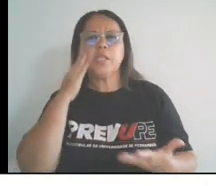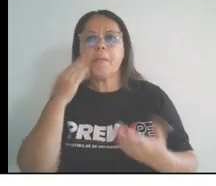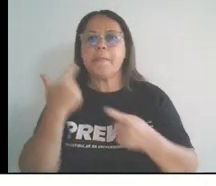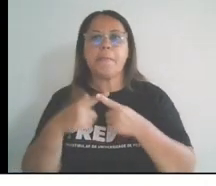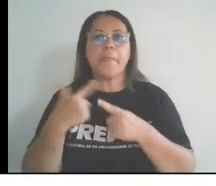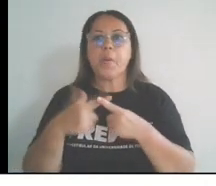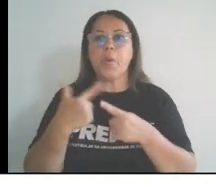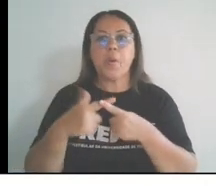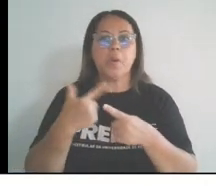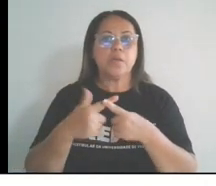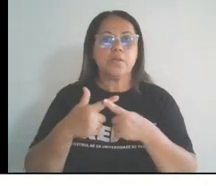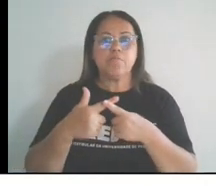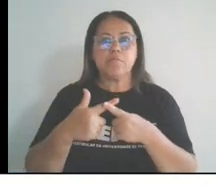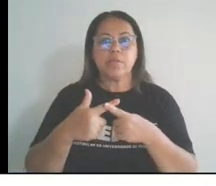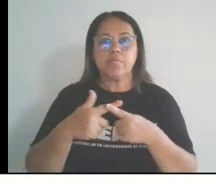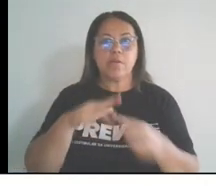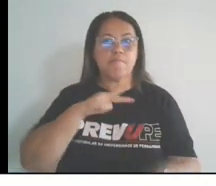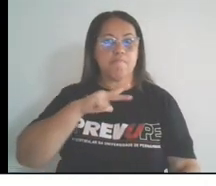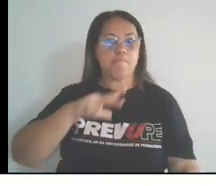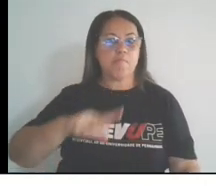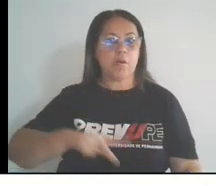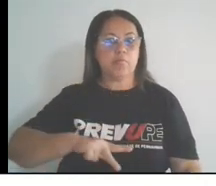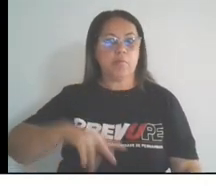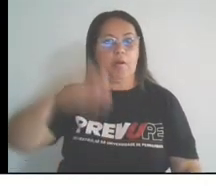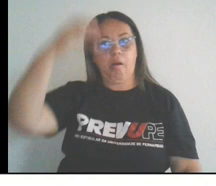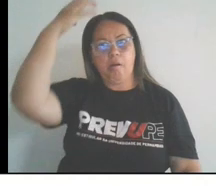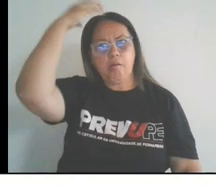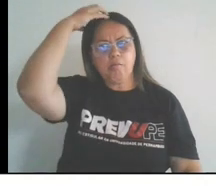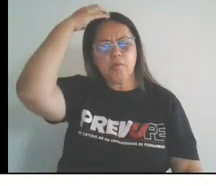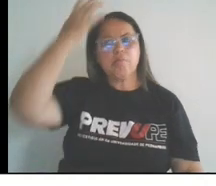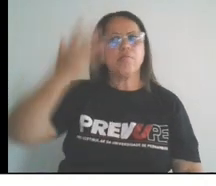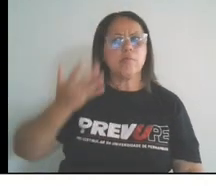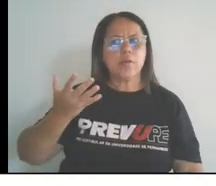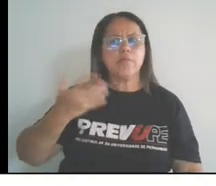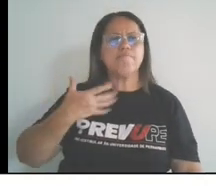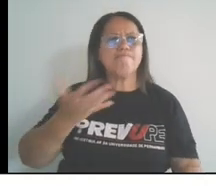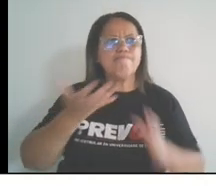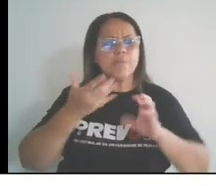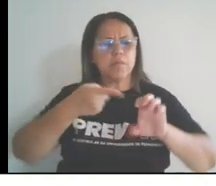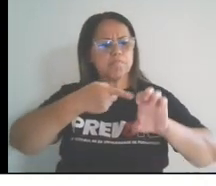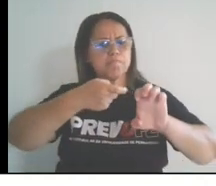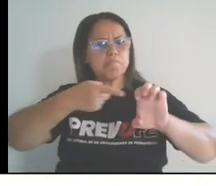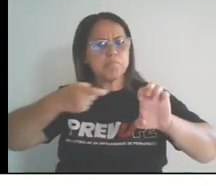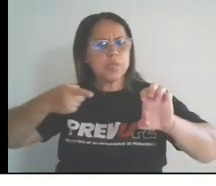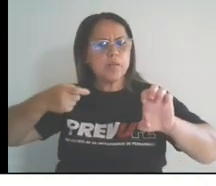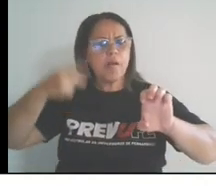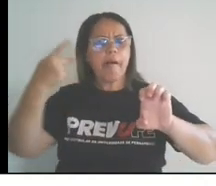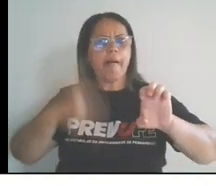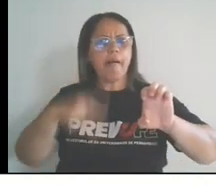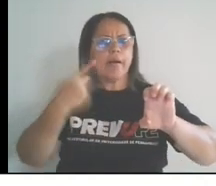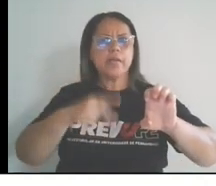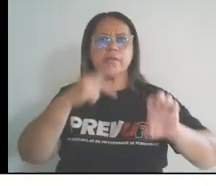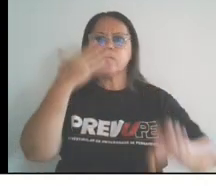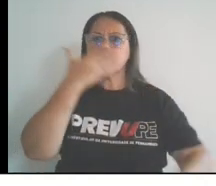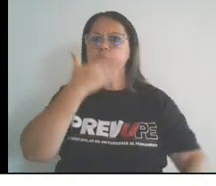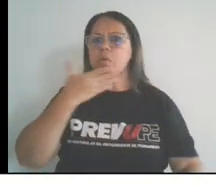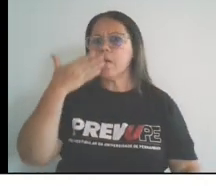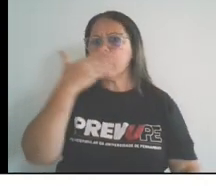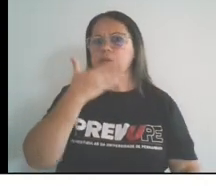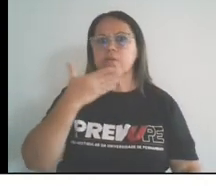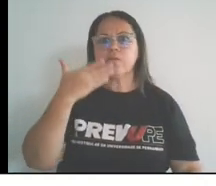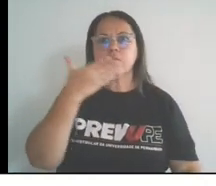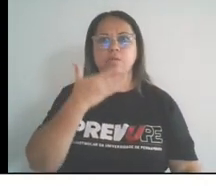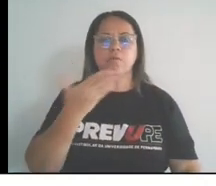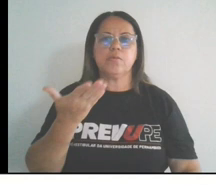Portugal empreender o negócio do açúcar aqui do Brasil, o porquê açúcar, o engenho de